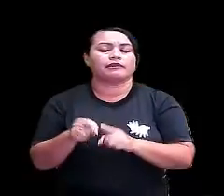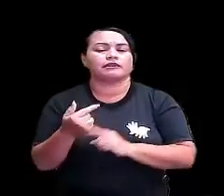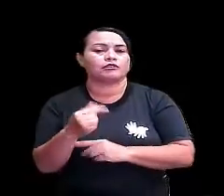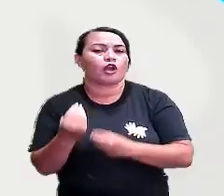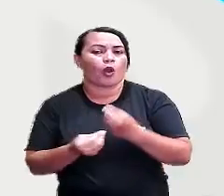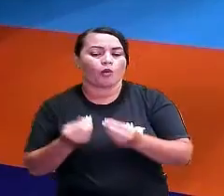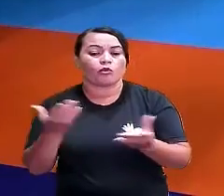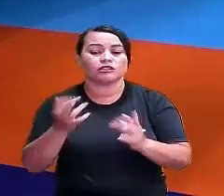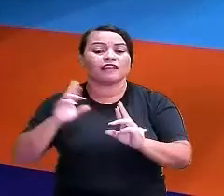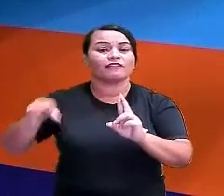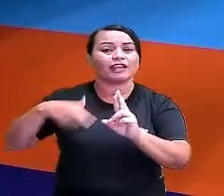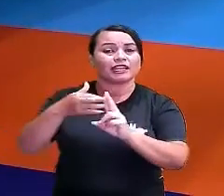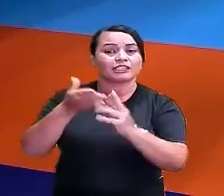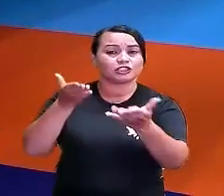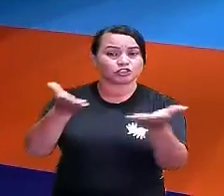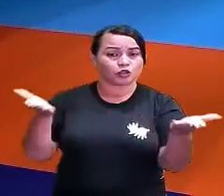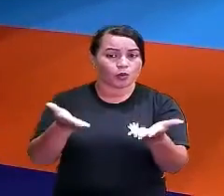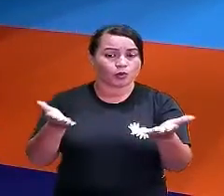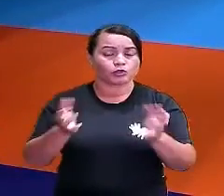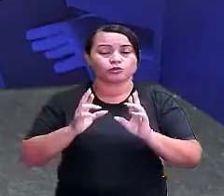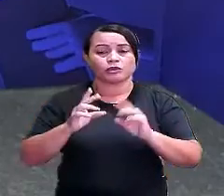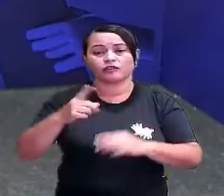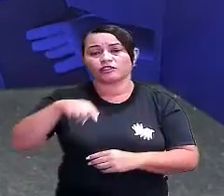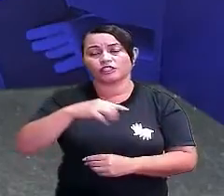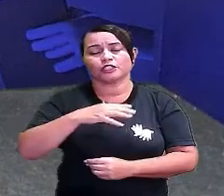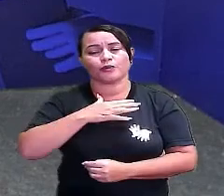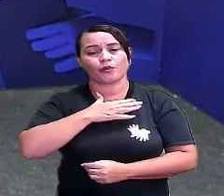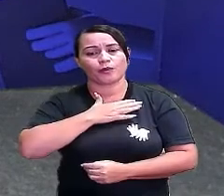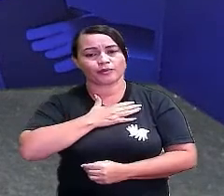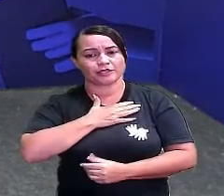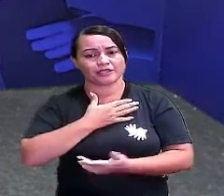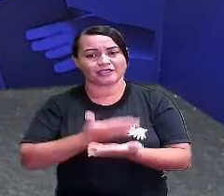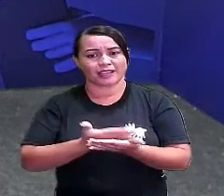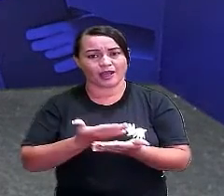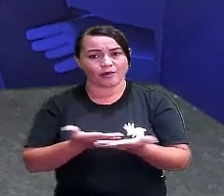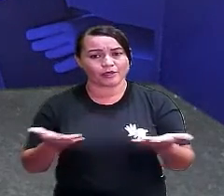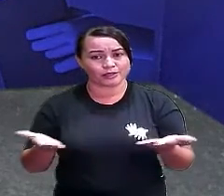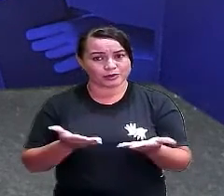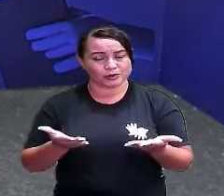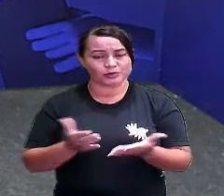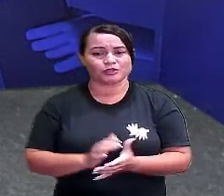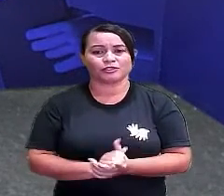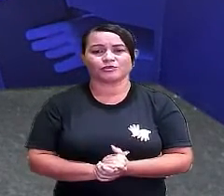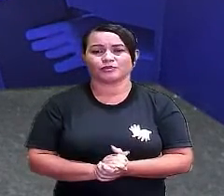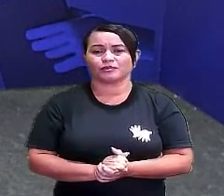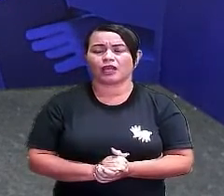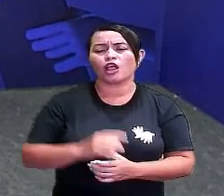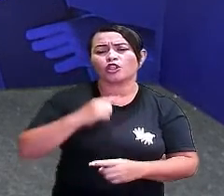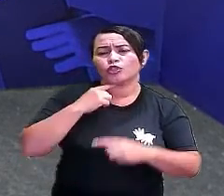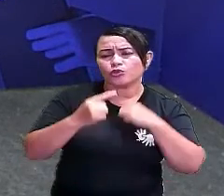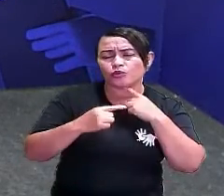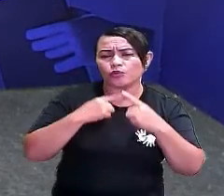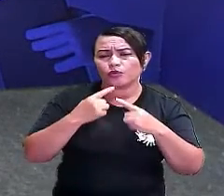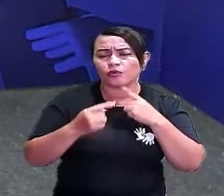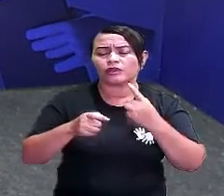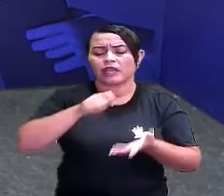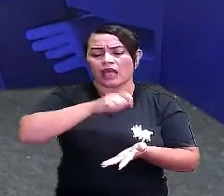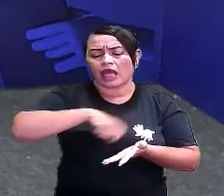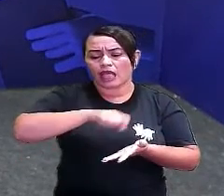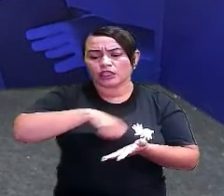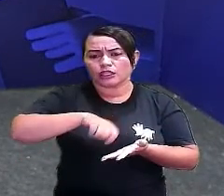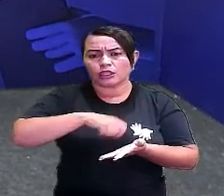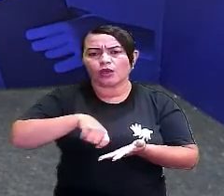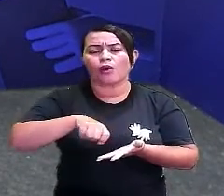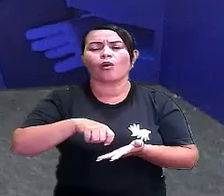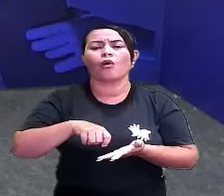referências de hoje. E eu espero que vocês tenham gostado da nossa aula de hoje. Tá com dúvida? Anota